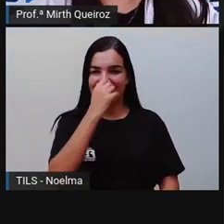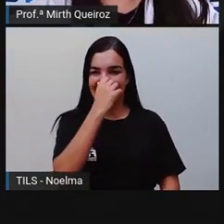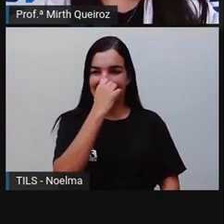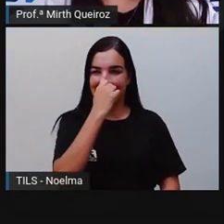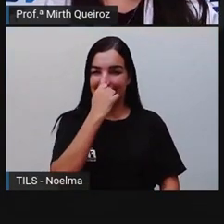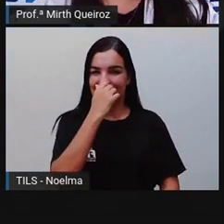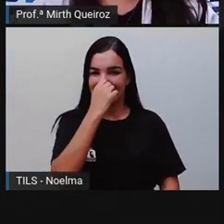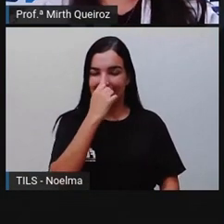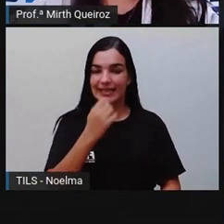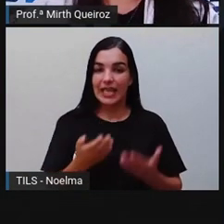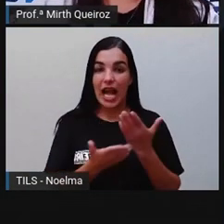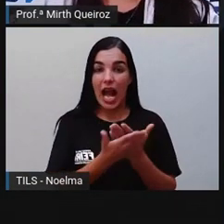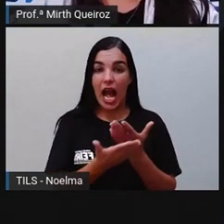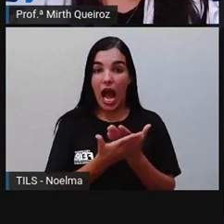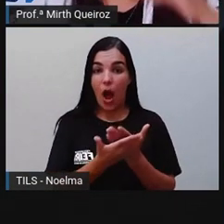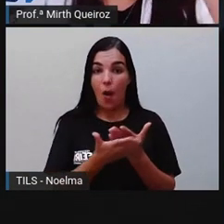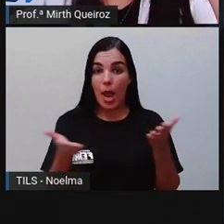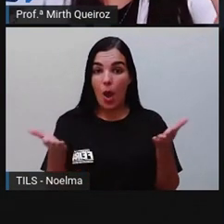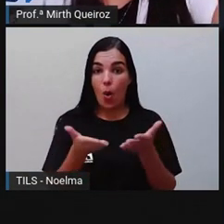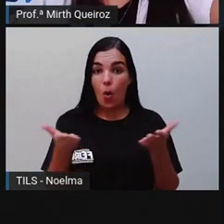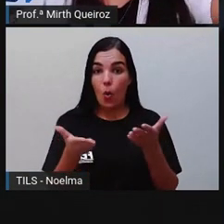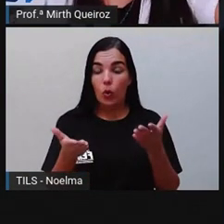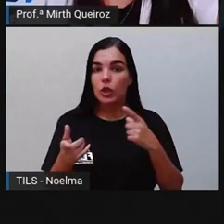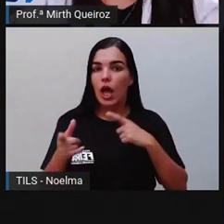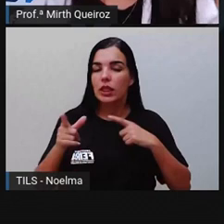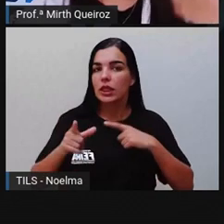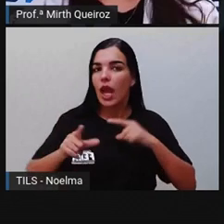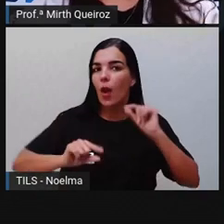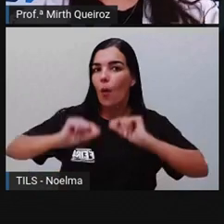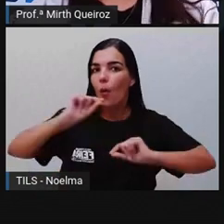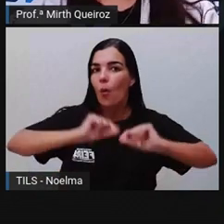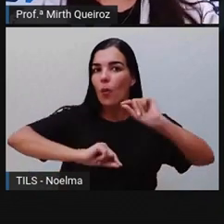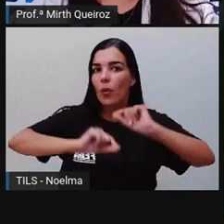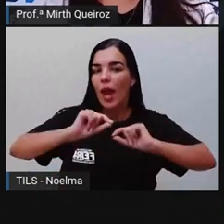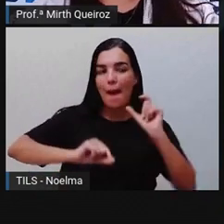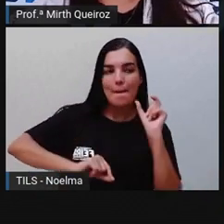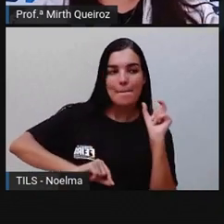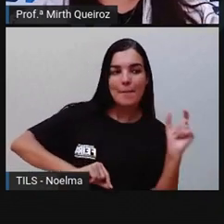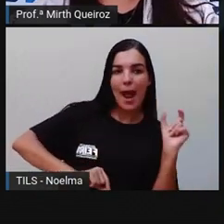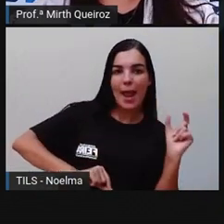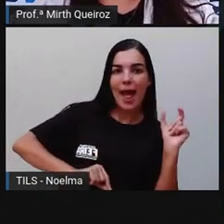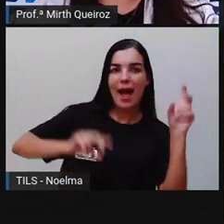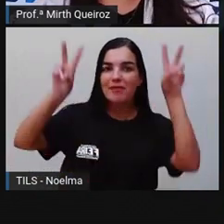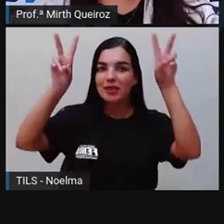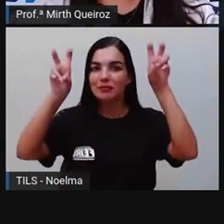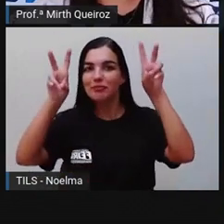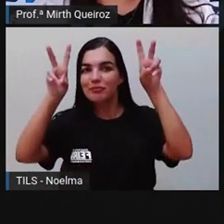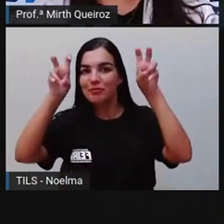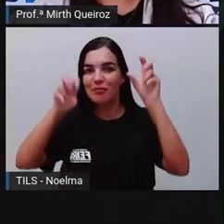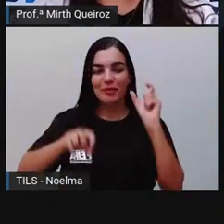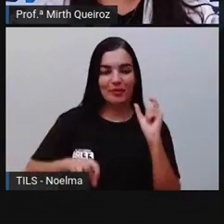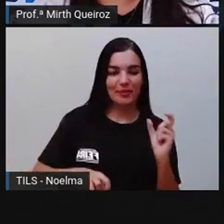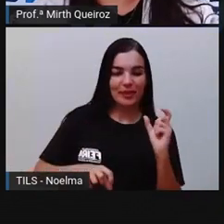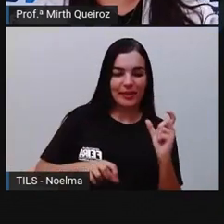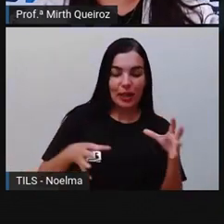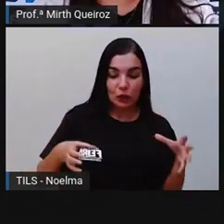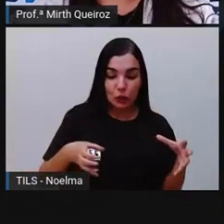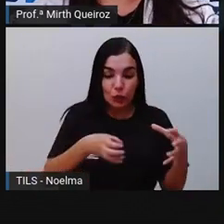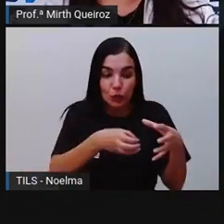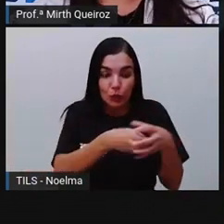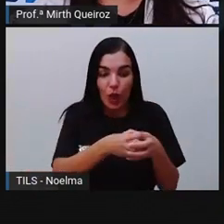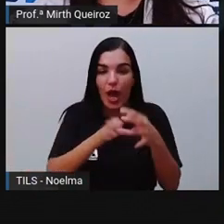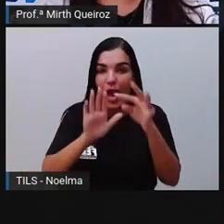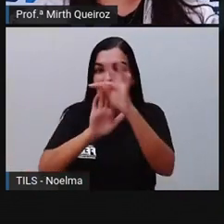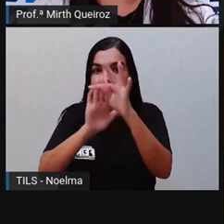Na aula de hoje, nós trabalharemos aí as palavras, né? As palavras que formam o texto.